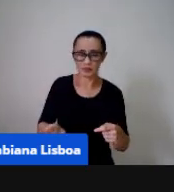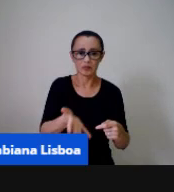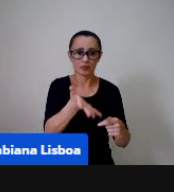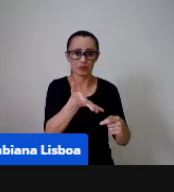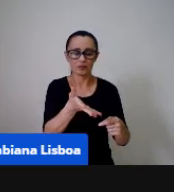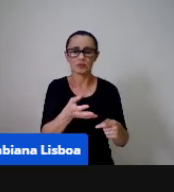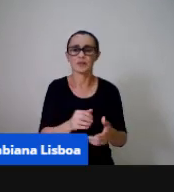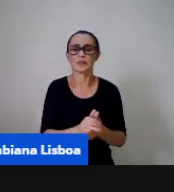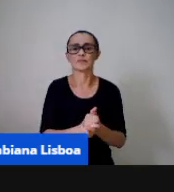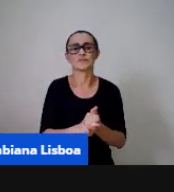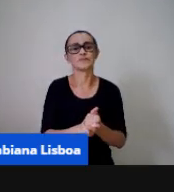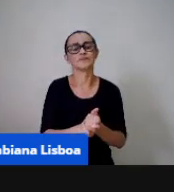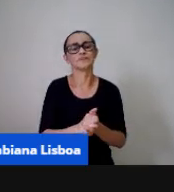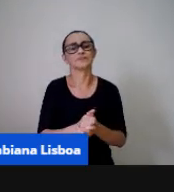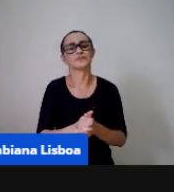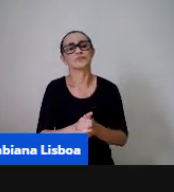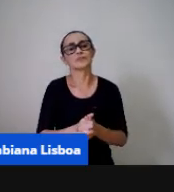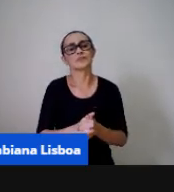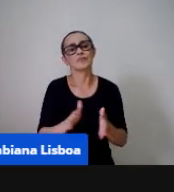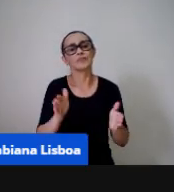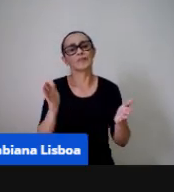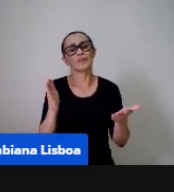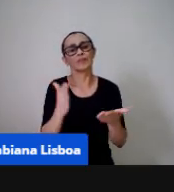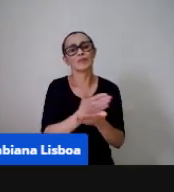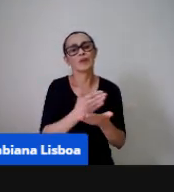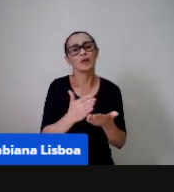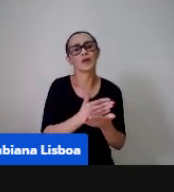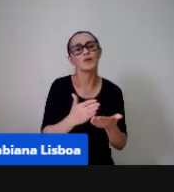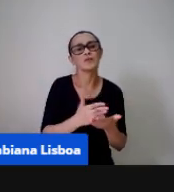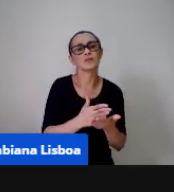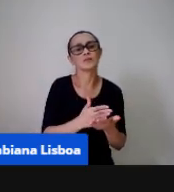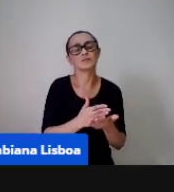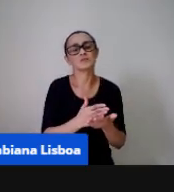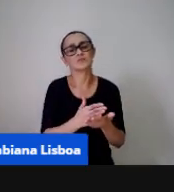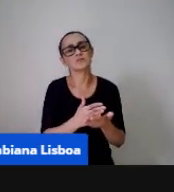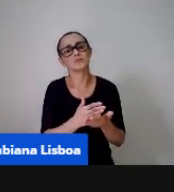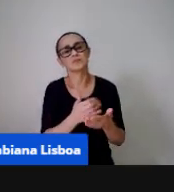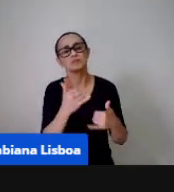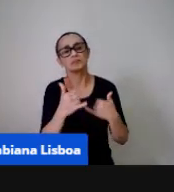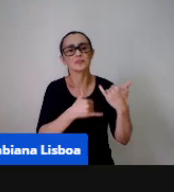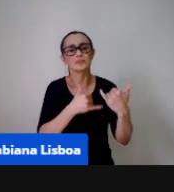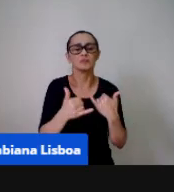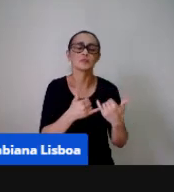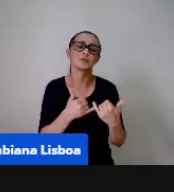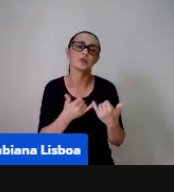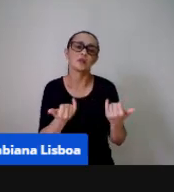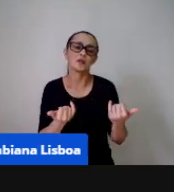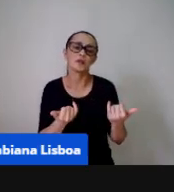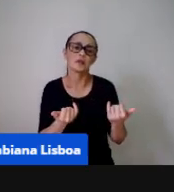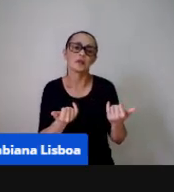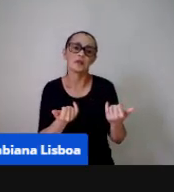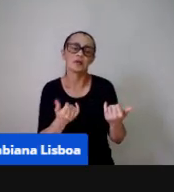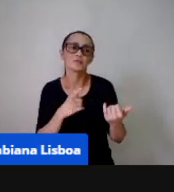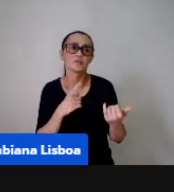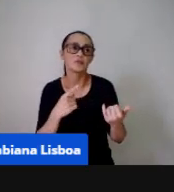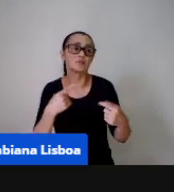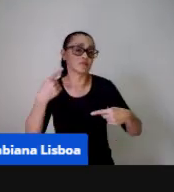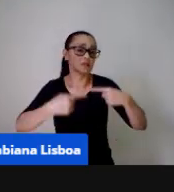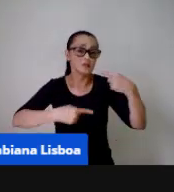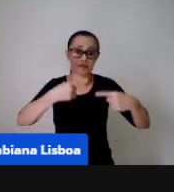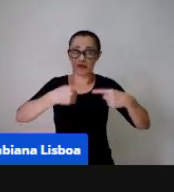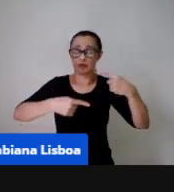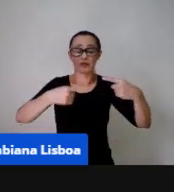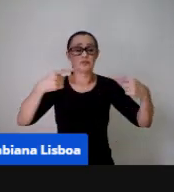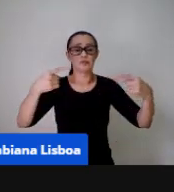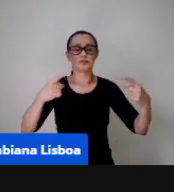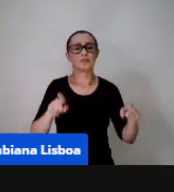jogos que não trazem é uma grande é desafio mas eles trazem essa questão da contagem da